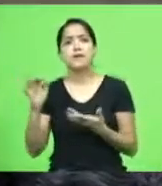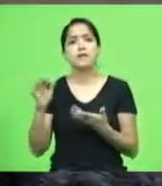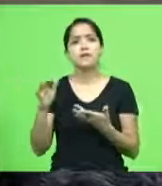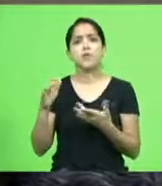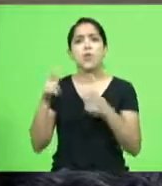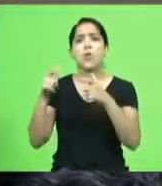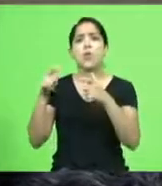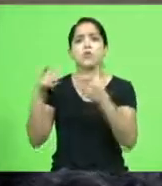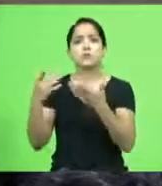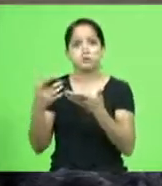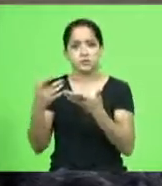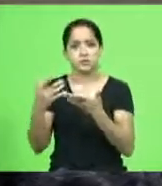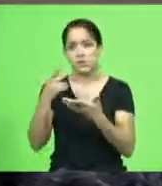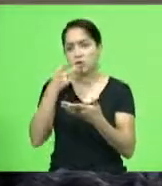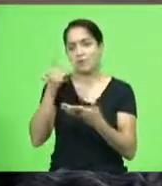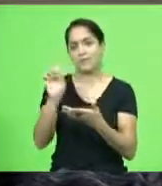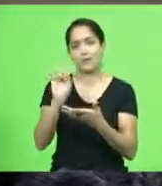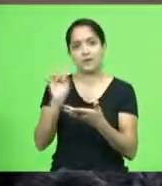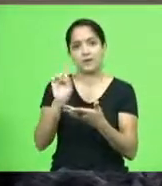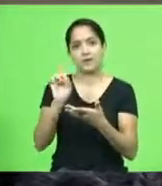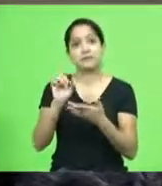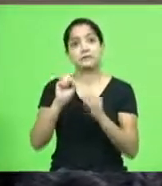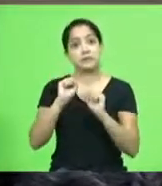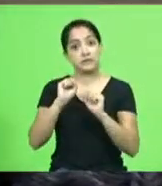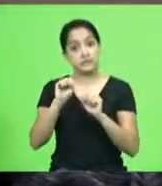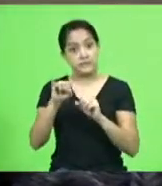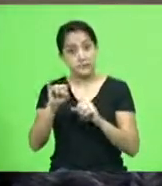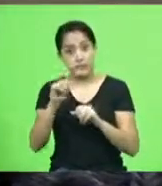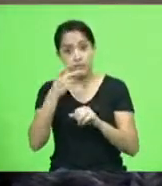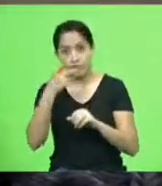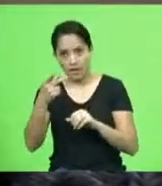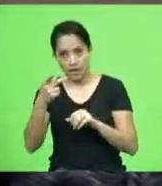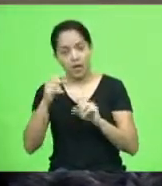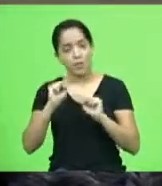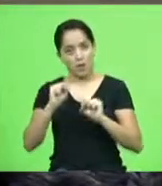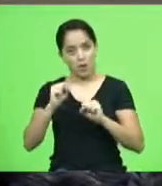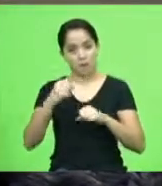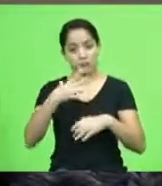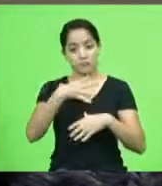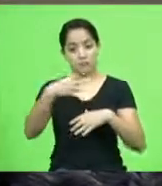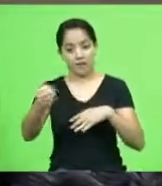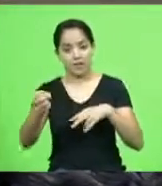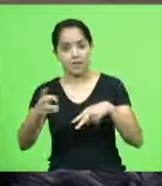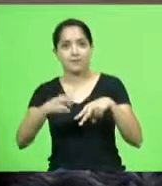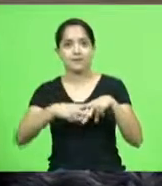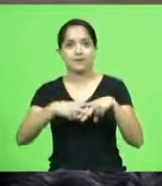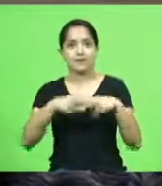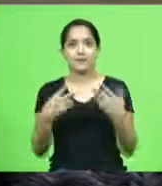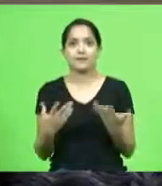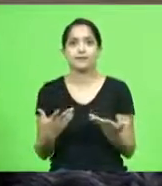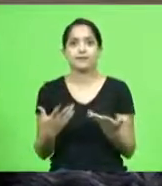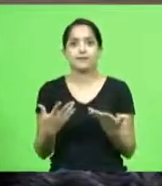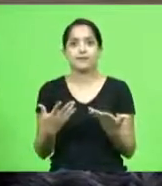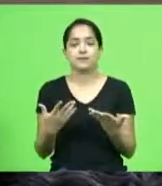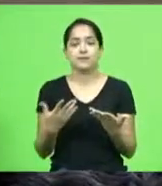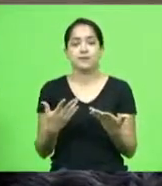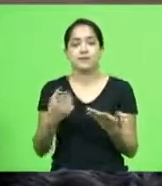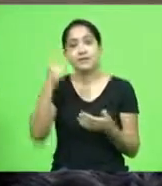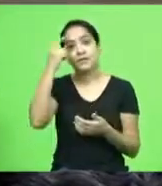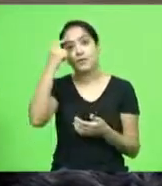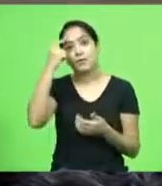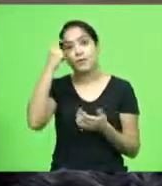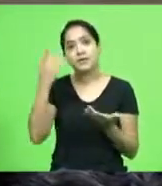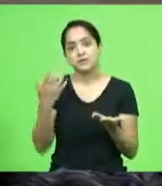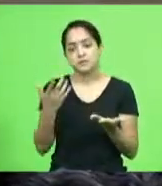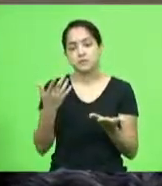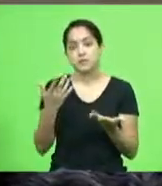STF deveria ir porque senão eu vou ser preso mesmo porque se a gente omitir aquilo que a gente pensa sobre essa instituição a